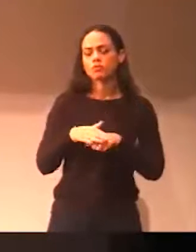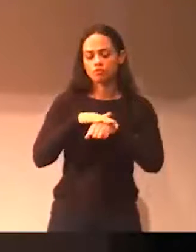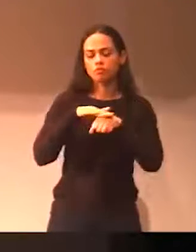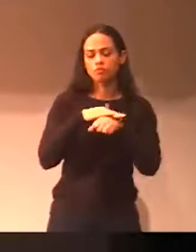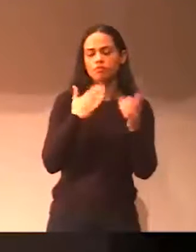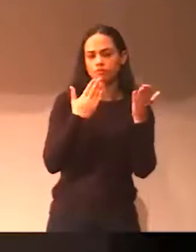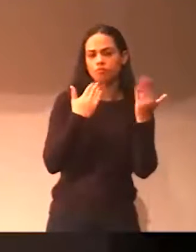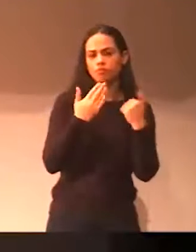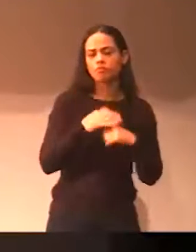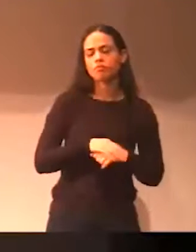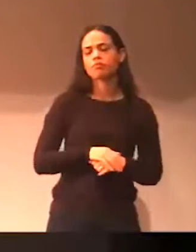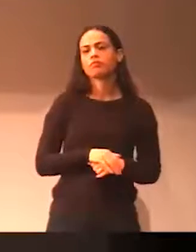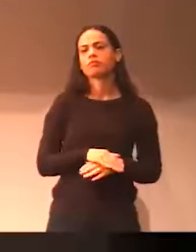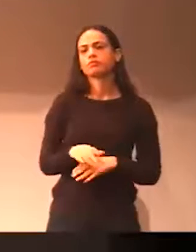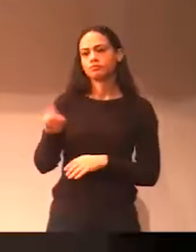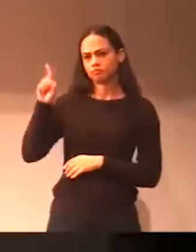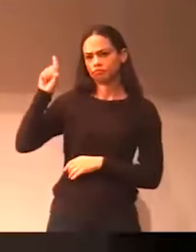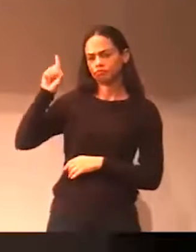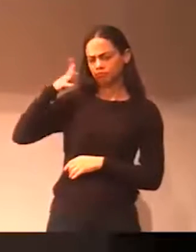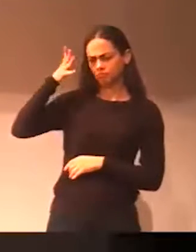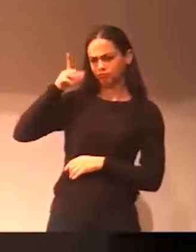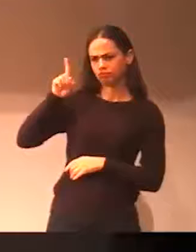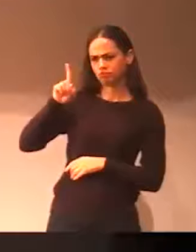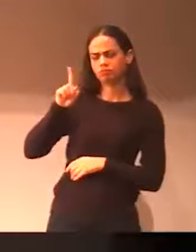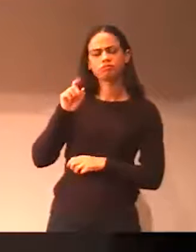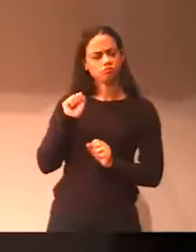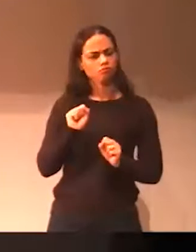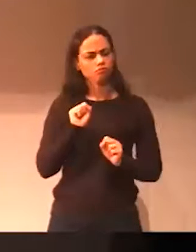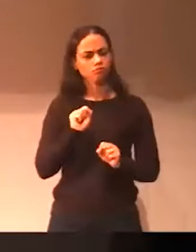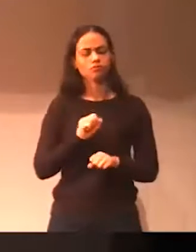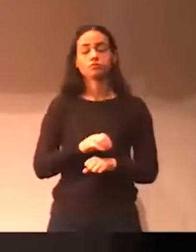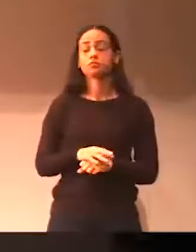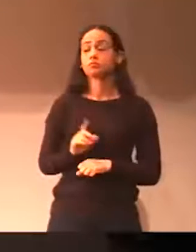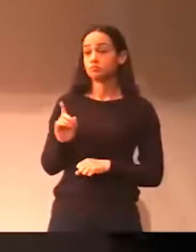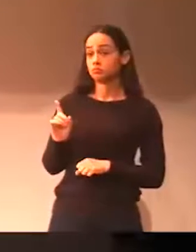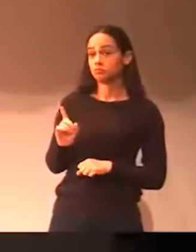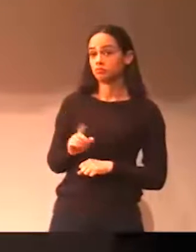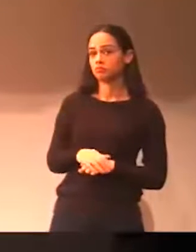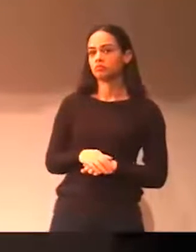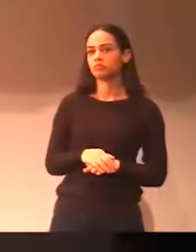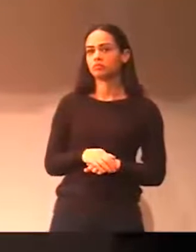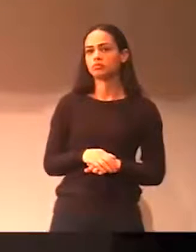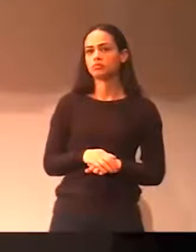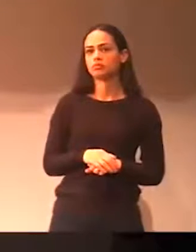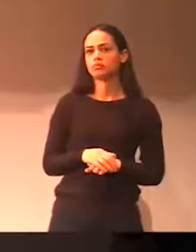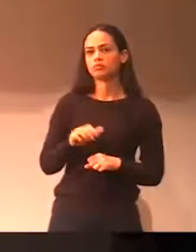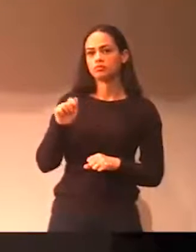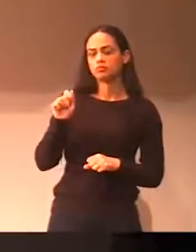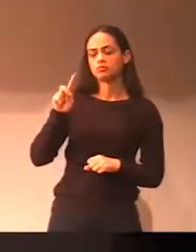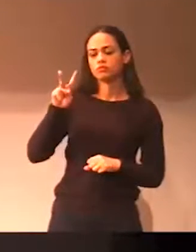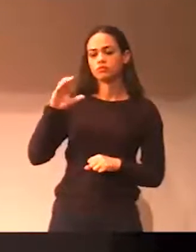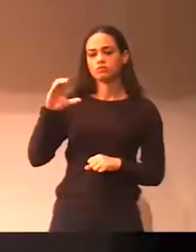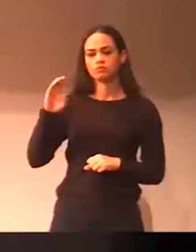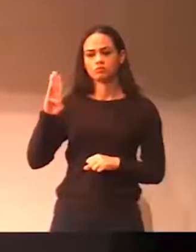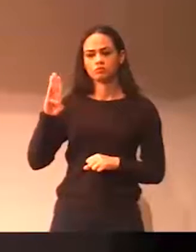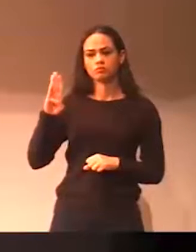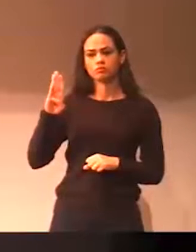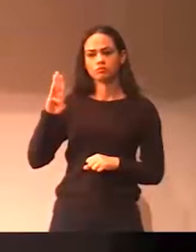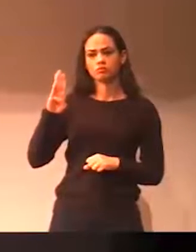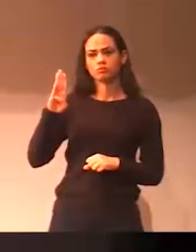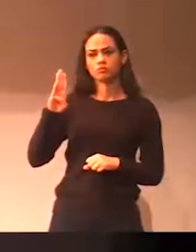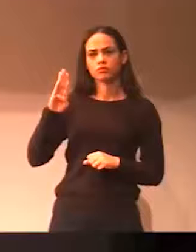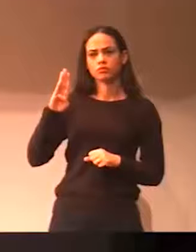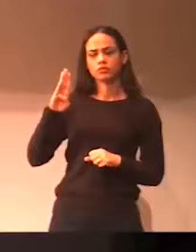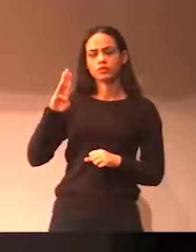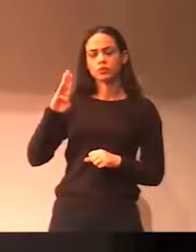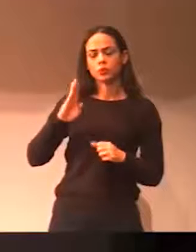Sandro, eu gostaria só colocar uma parte para você sobre a AVCB, eu não me engano,